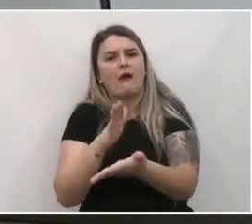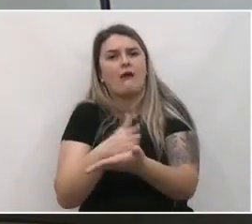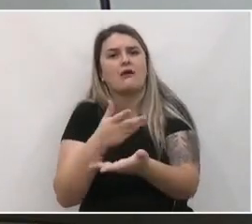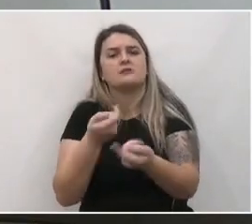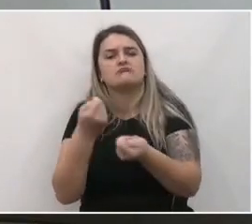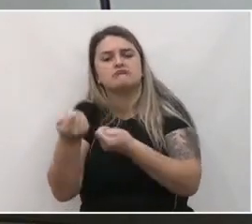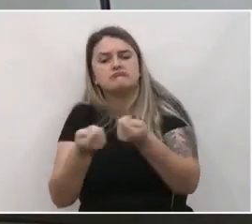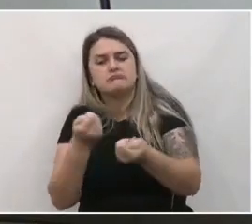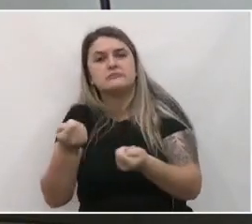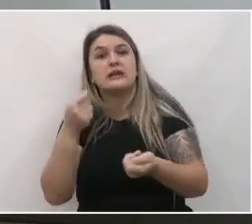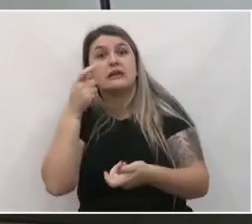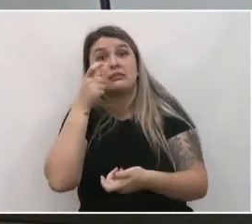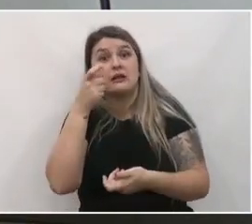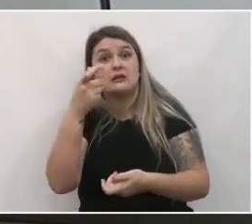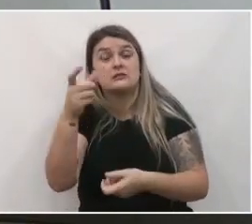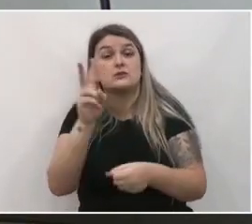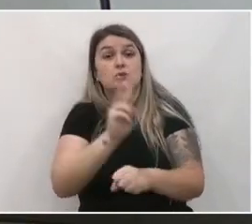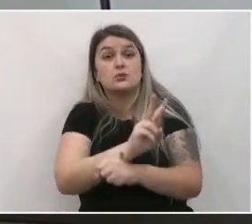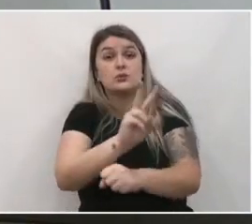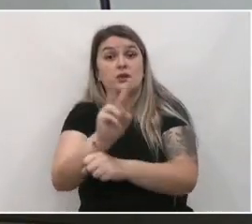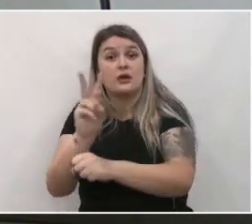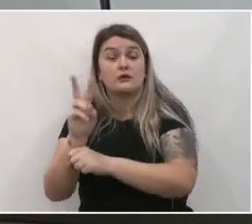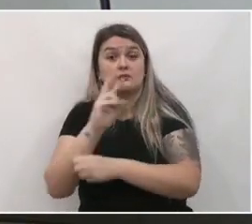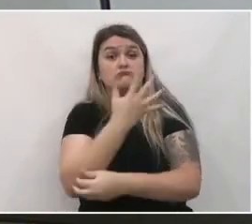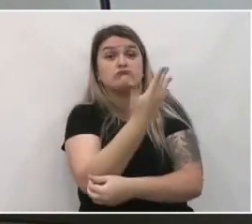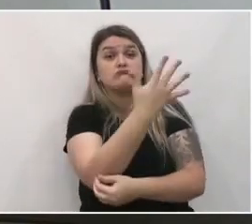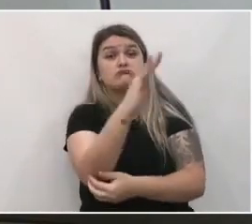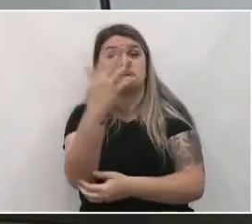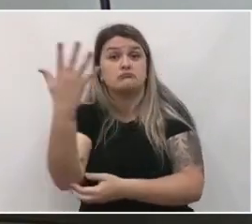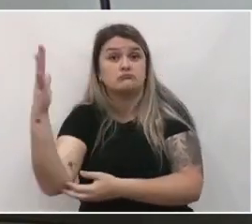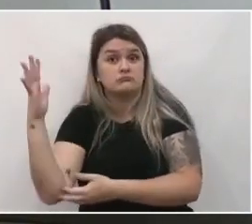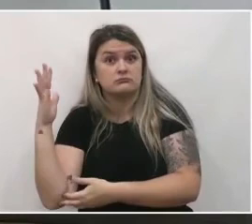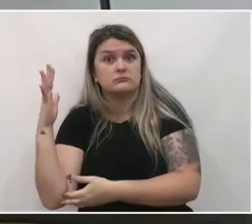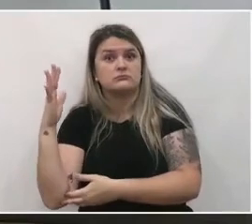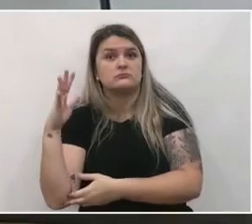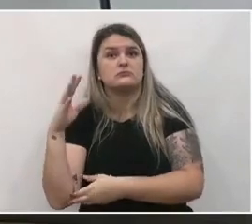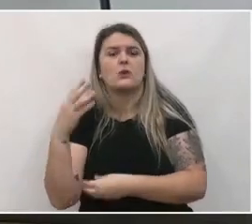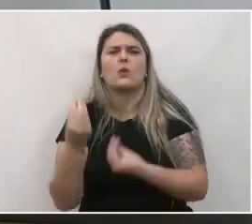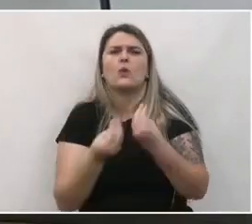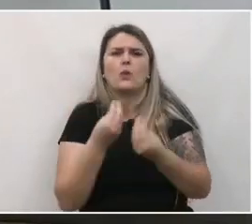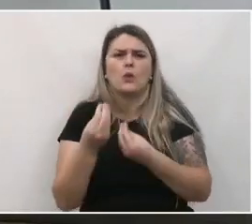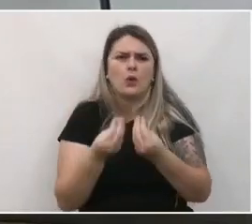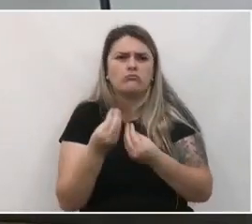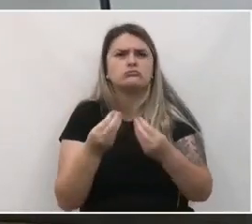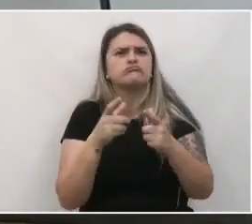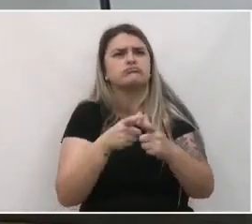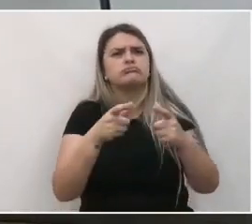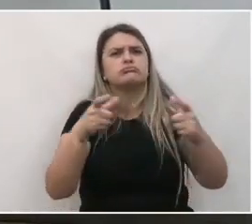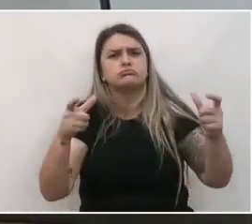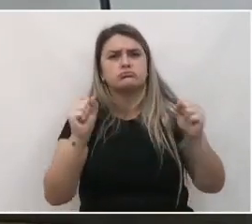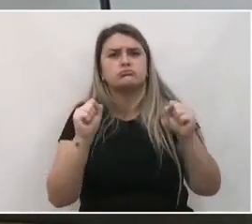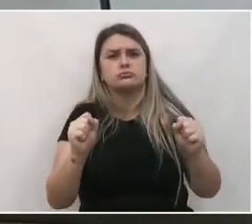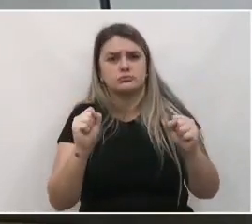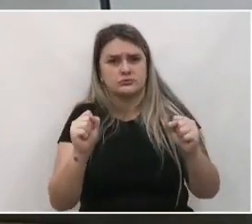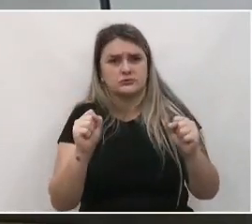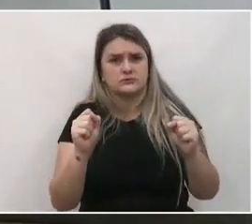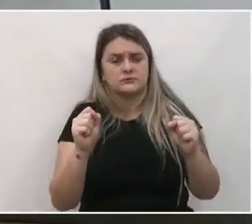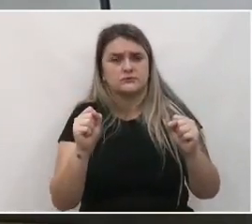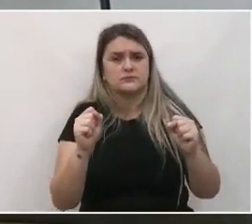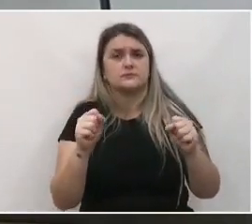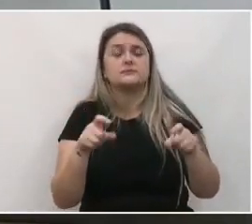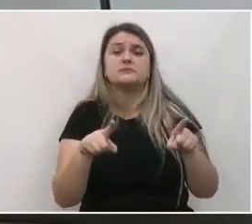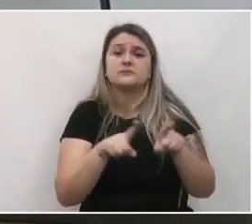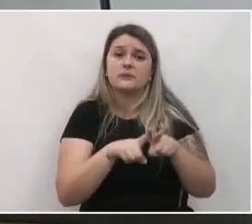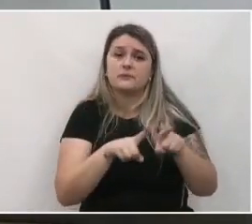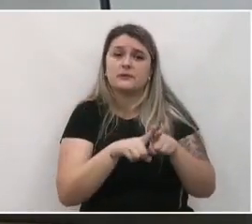interesses ambientais, das possibilidades técnicas de crescimento da cidade, e o